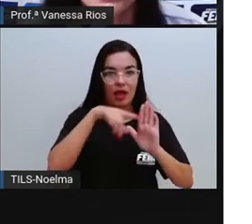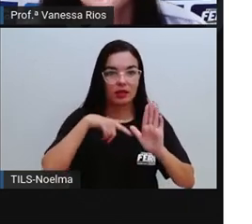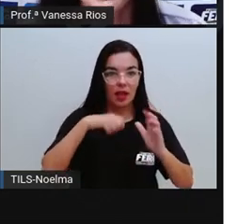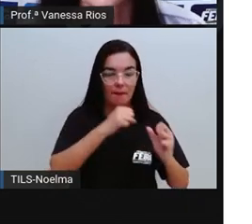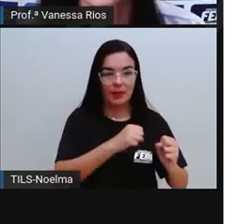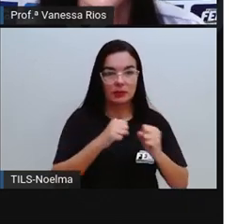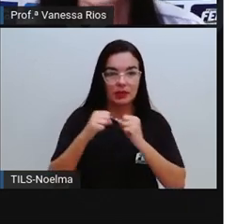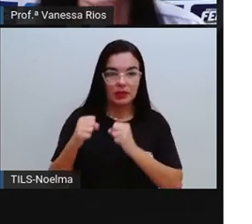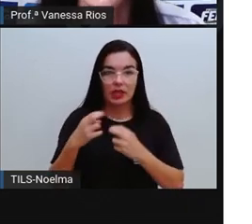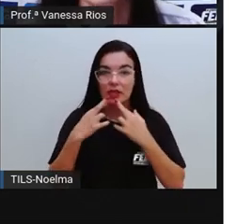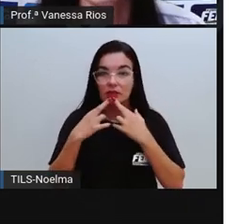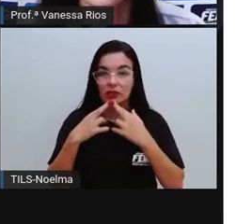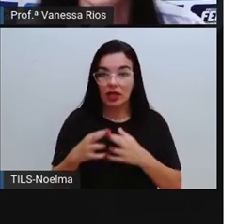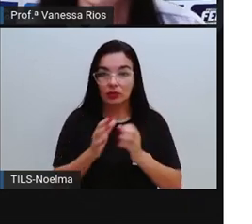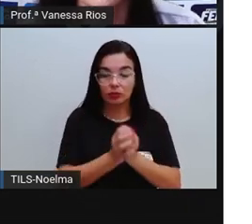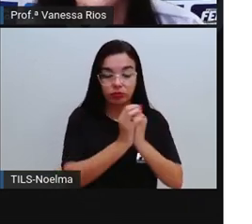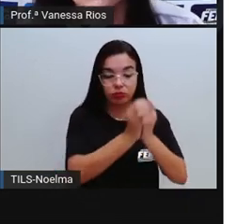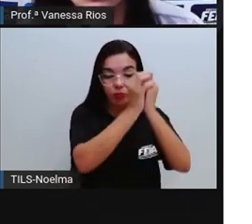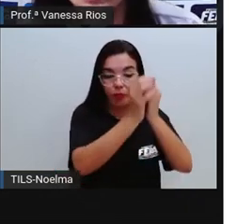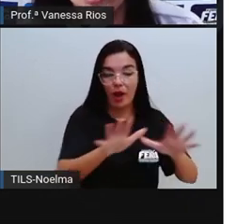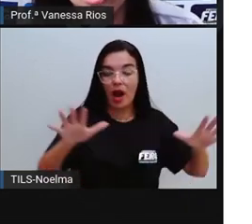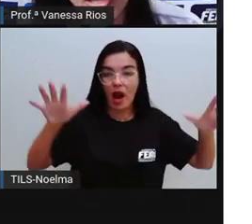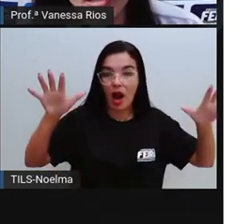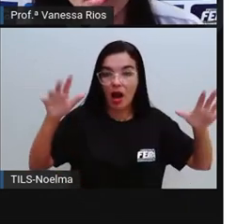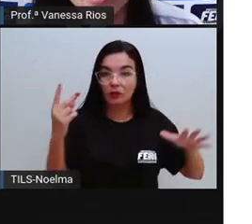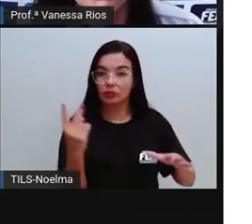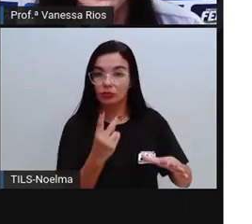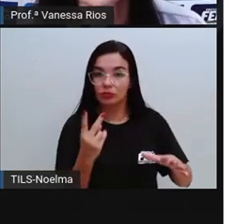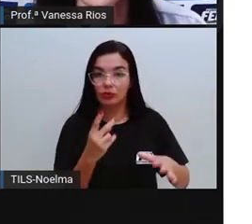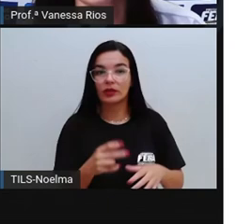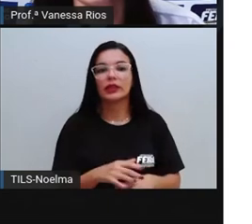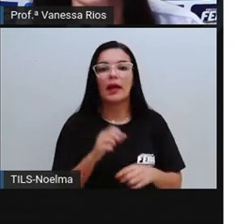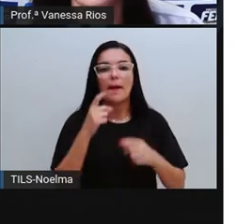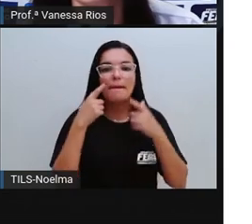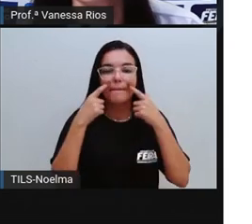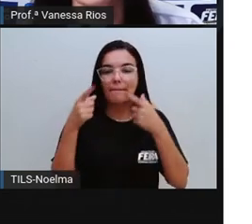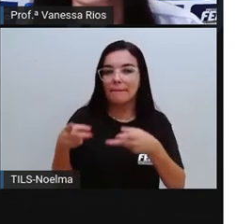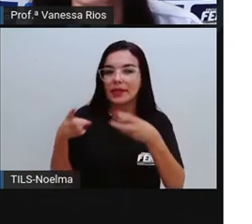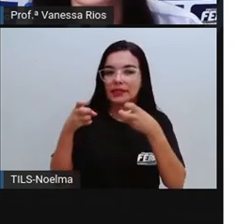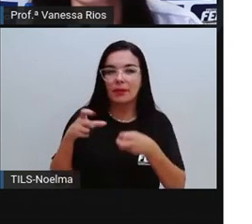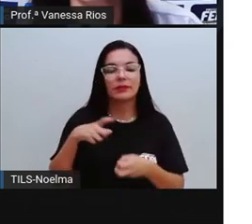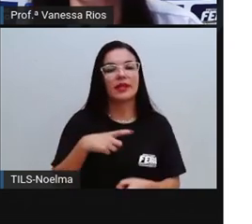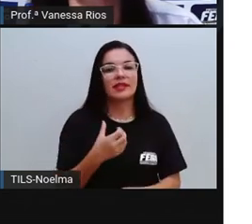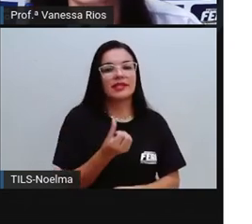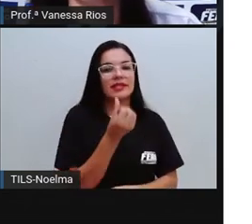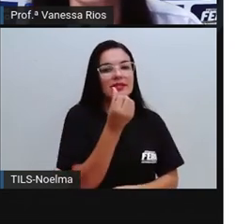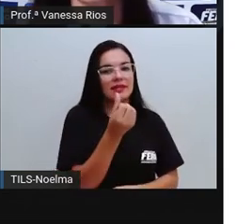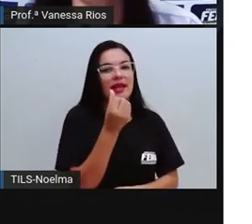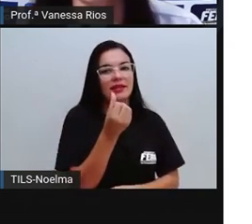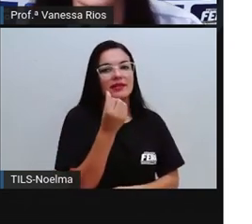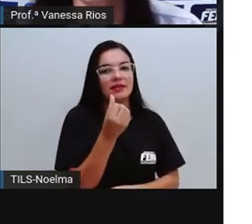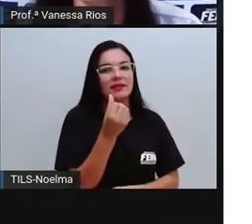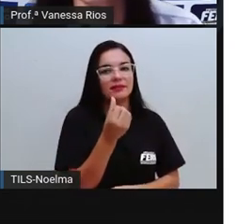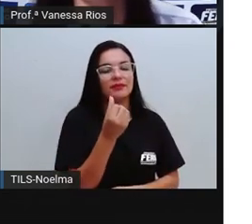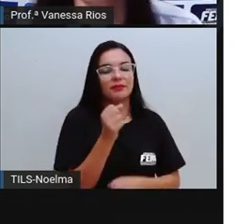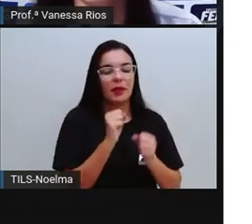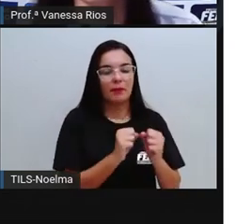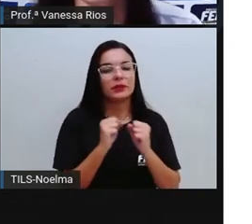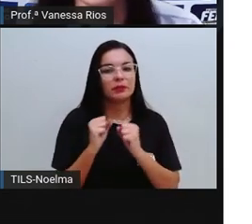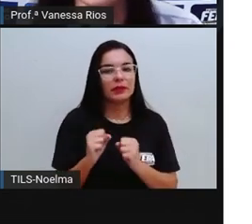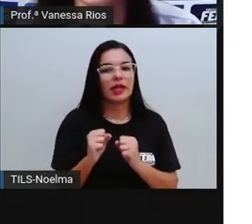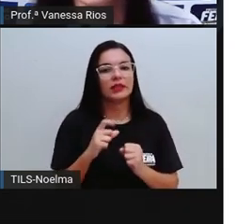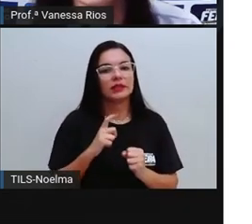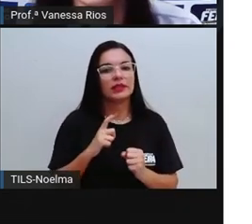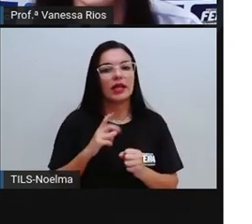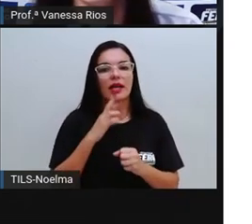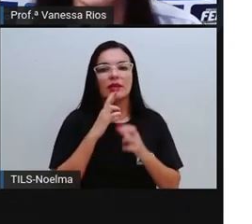possibilidades de resultado do arremesso dos dois dados, percebe-se que há seis possibilidades de resultados com números